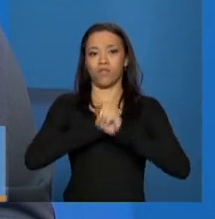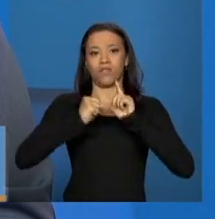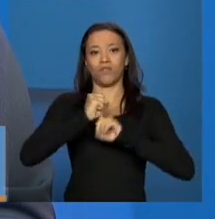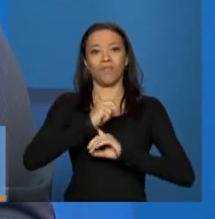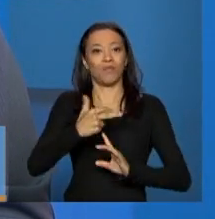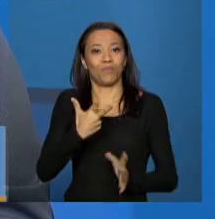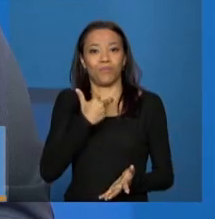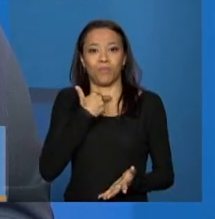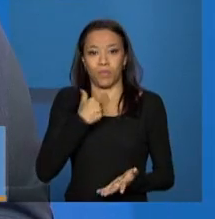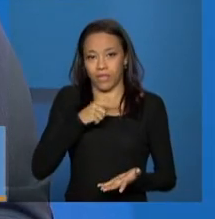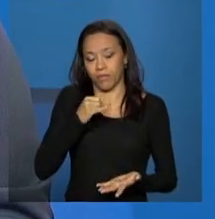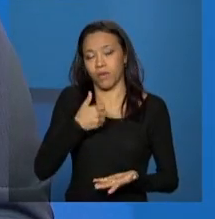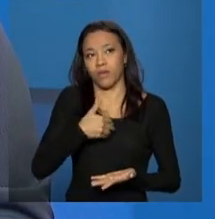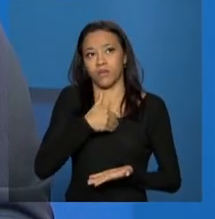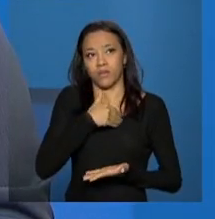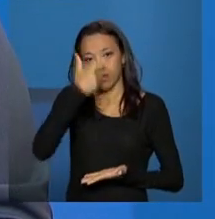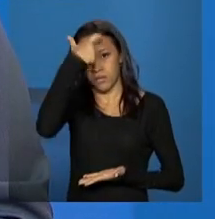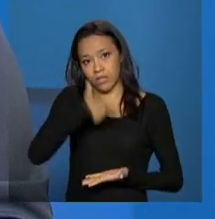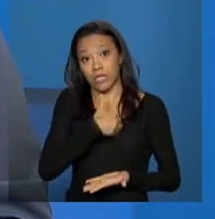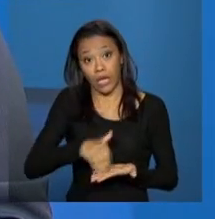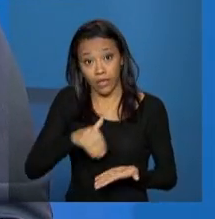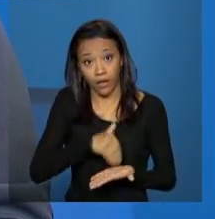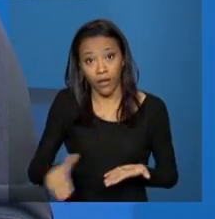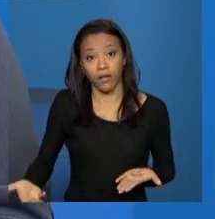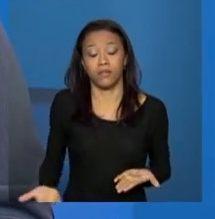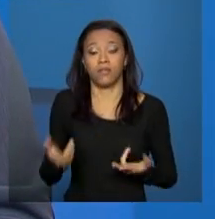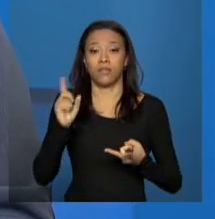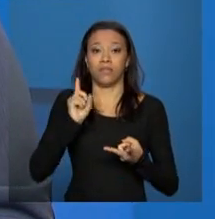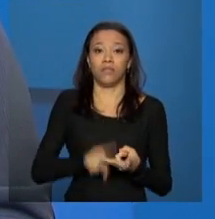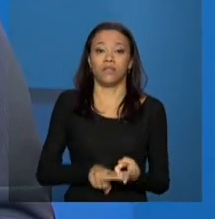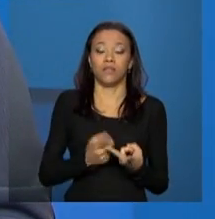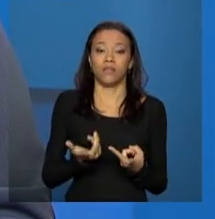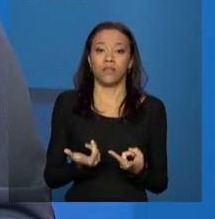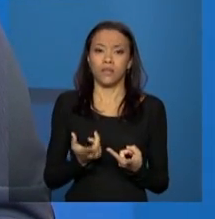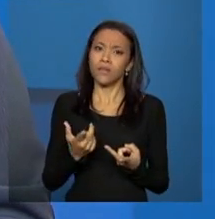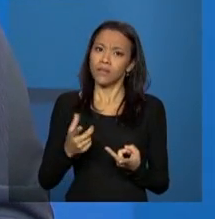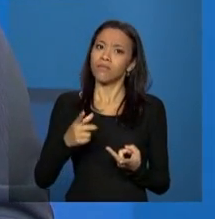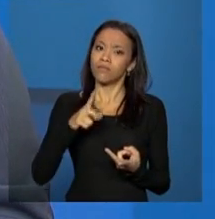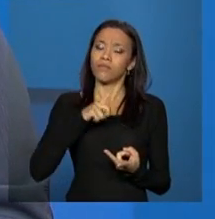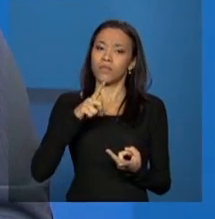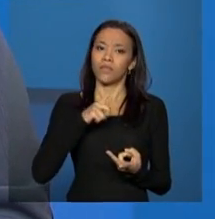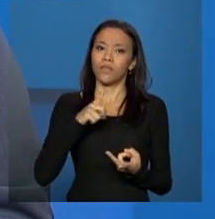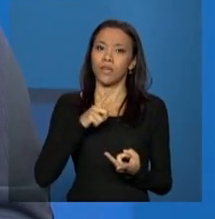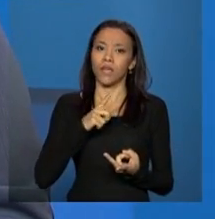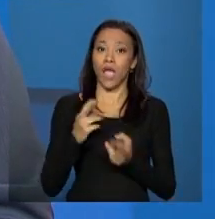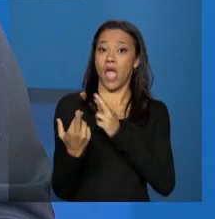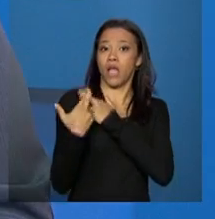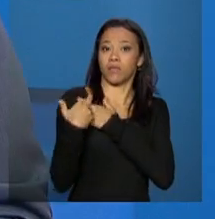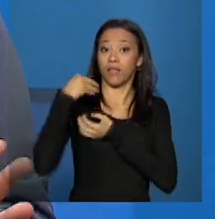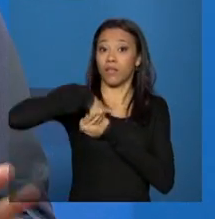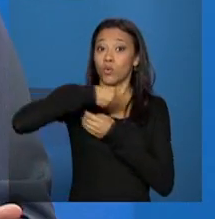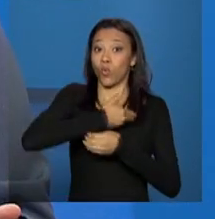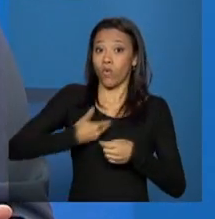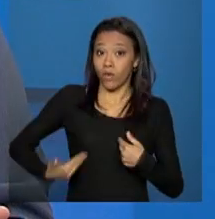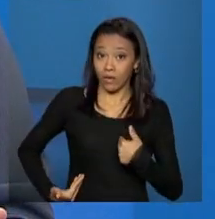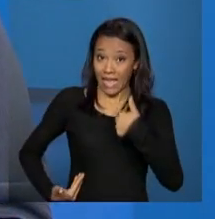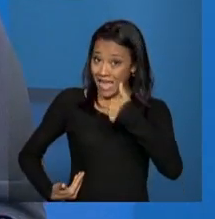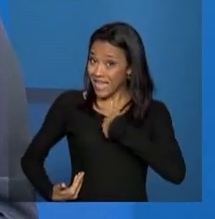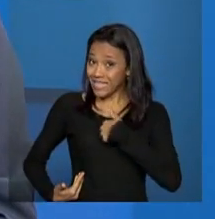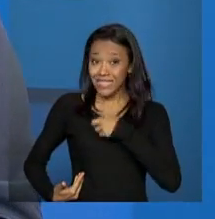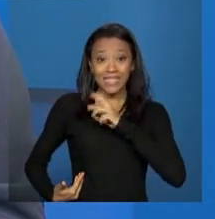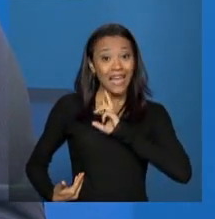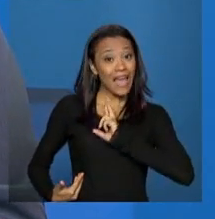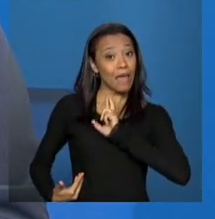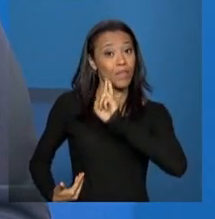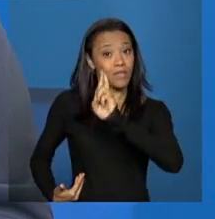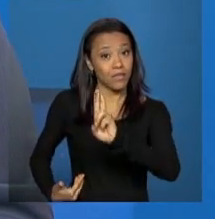secretarias ou algum cargo de responsabilidade governamental. Então, estes representam o governo neste momento,